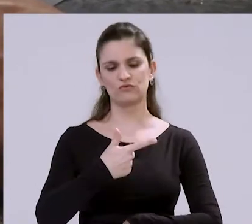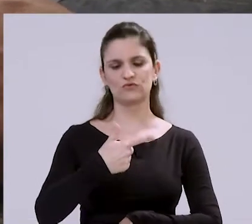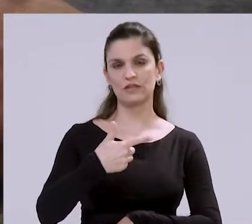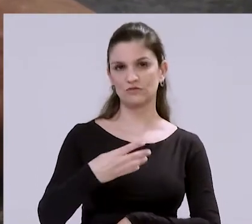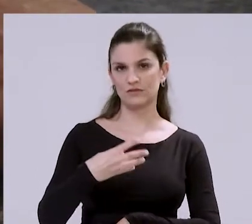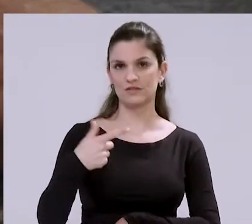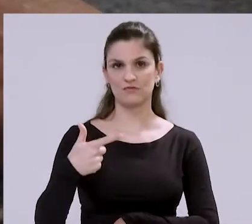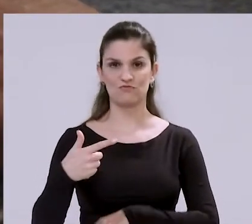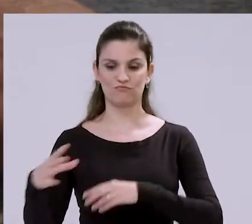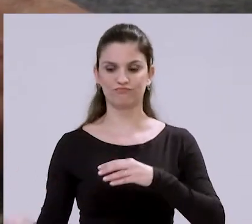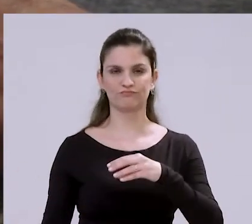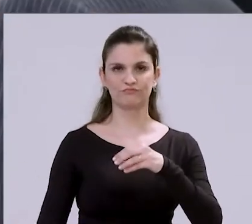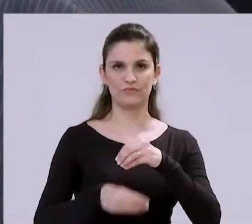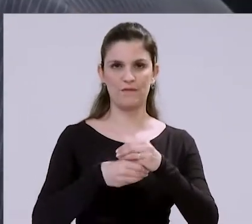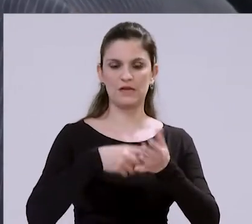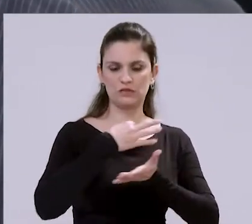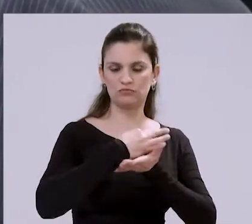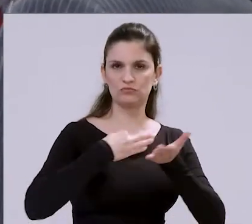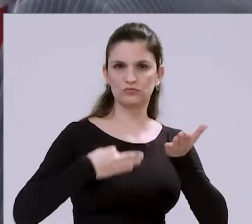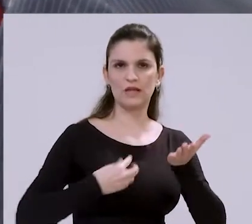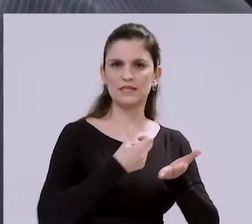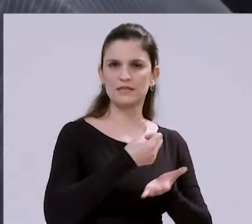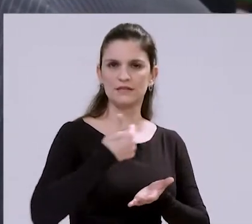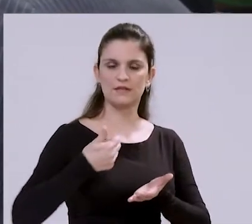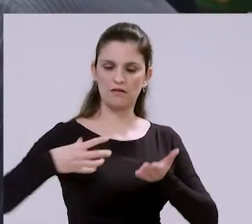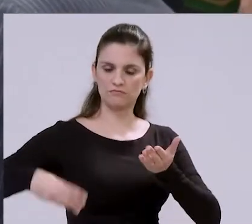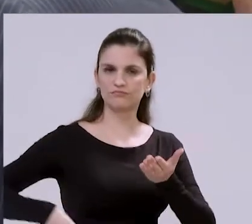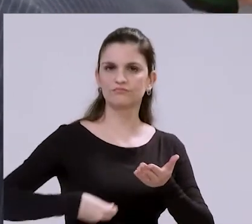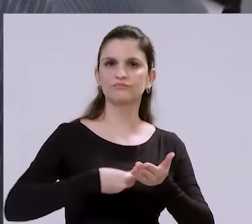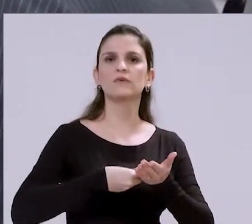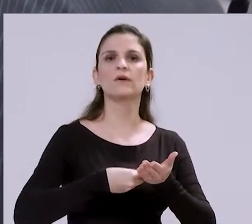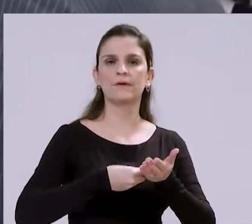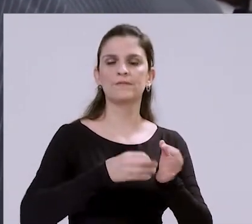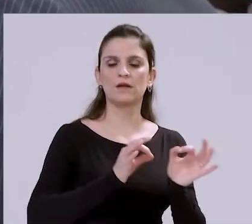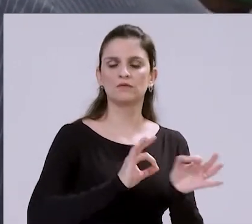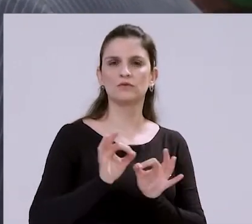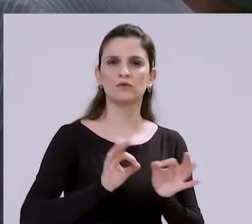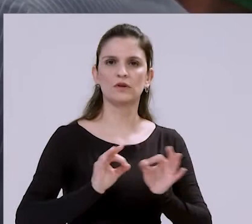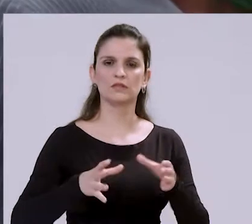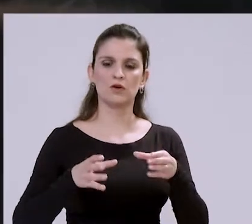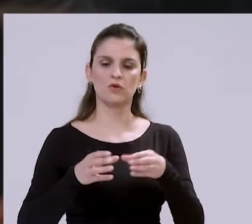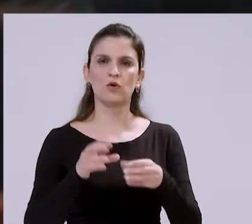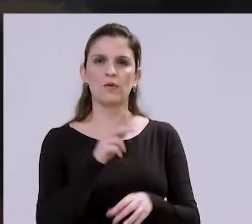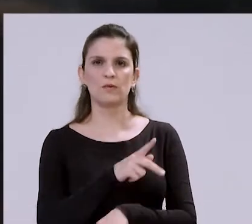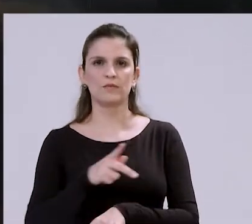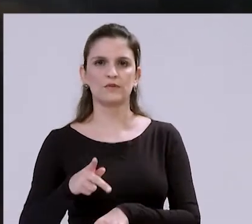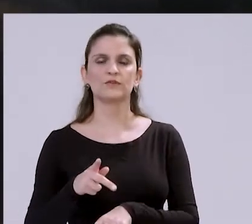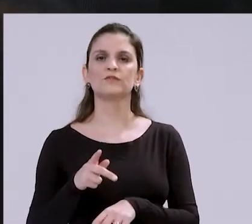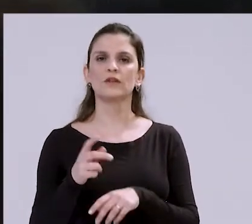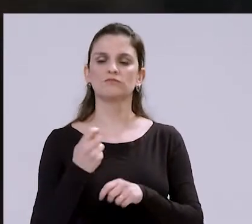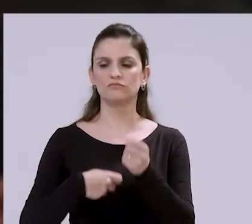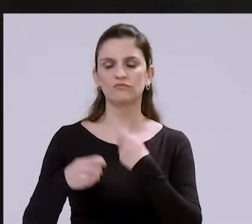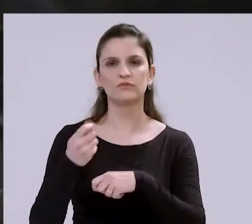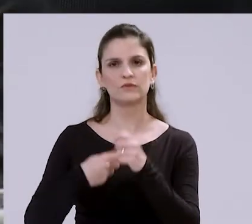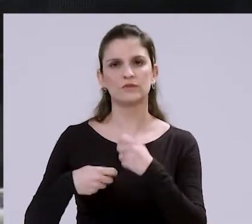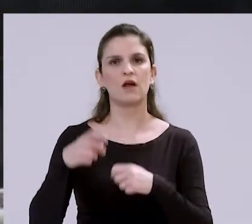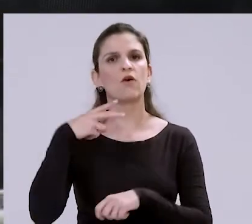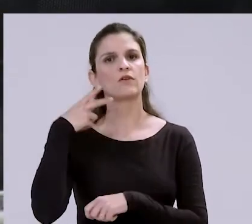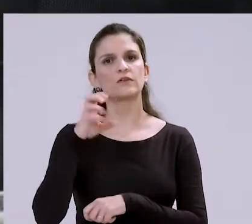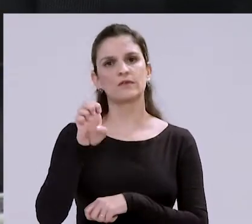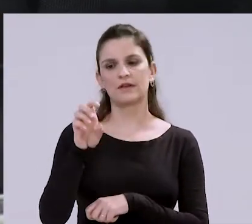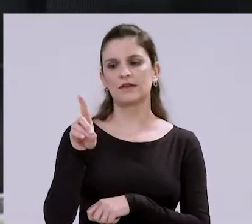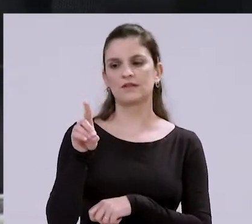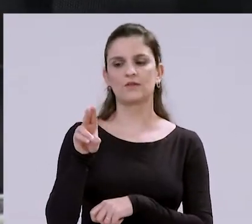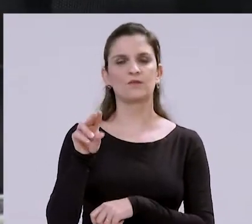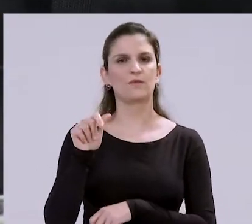242 emendas. 61 foram aproveitadas pelo relator e presidente da Comissão de Finanças e Orçamento,